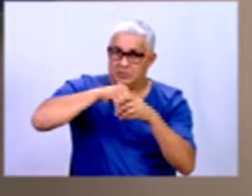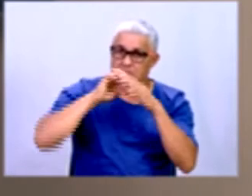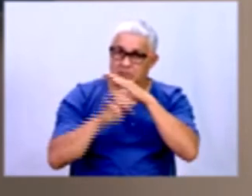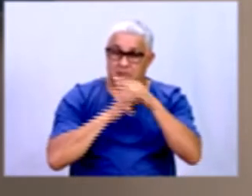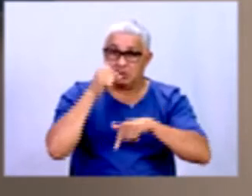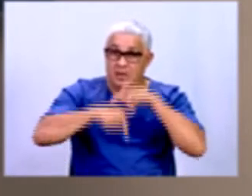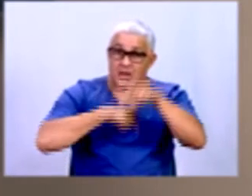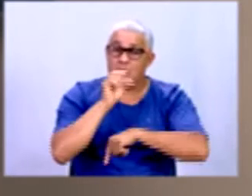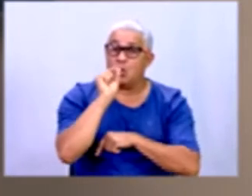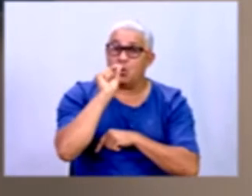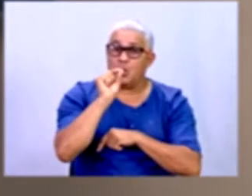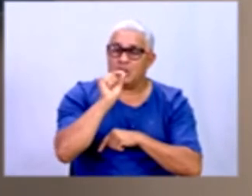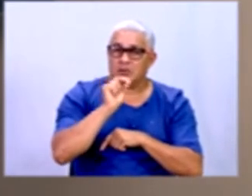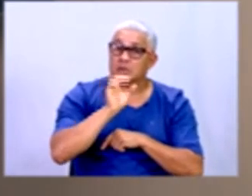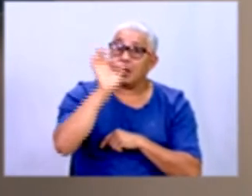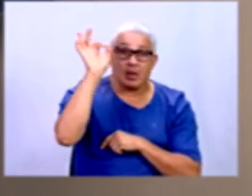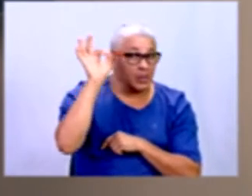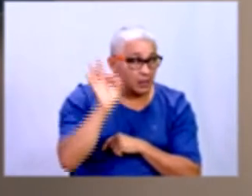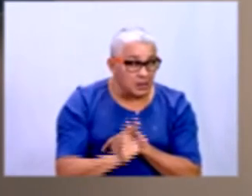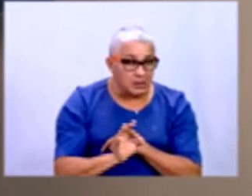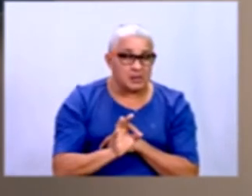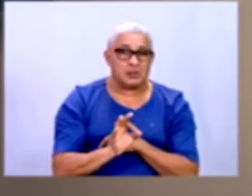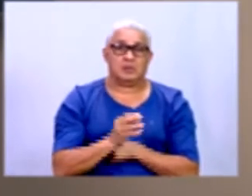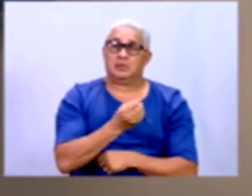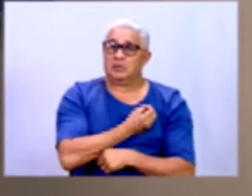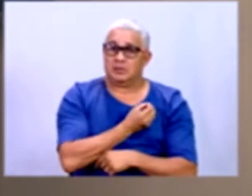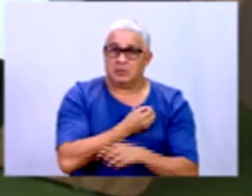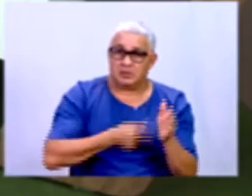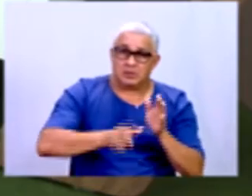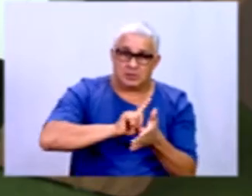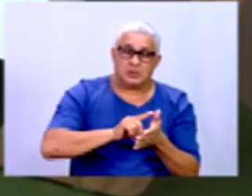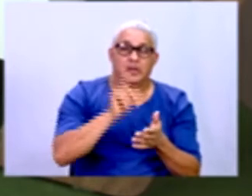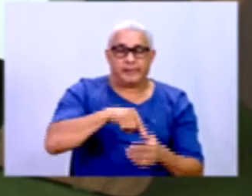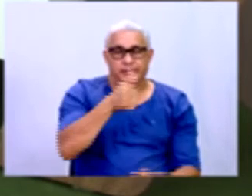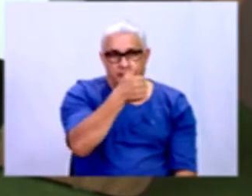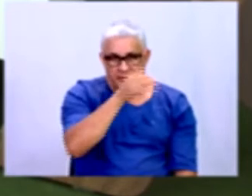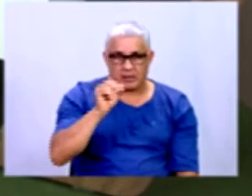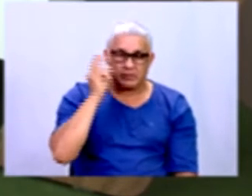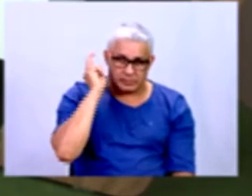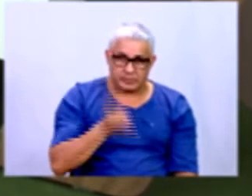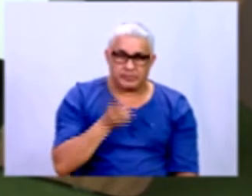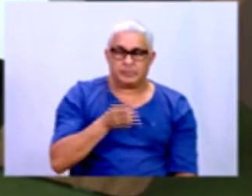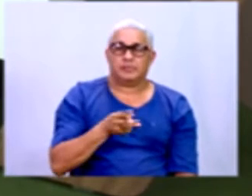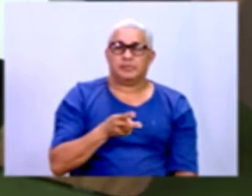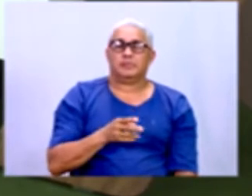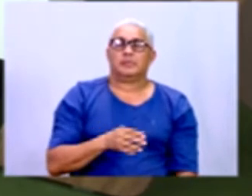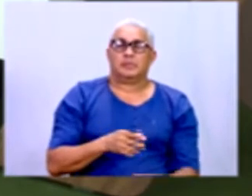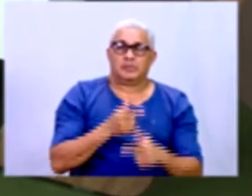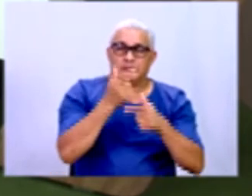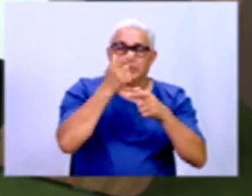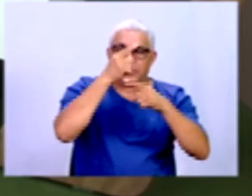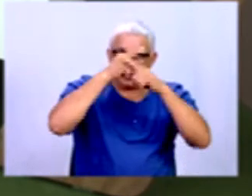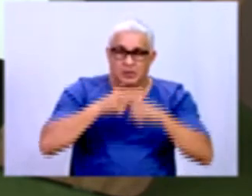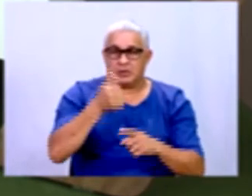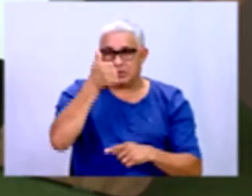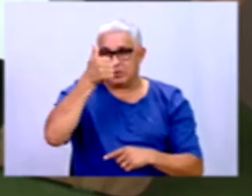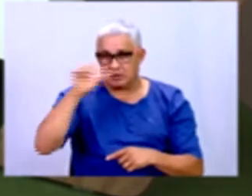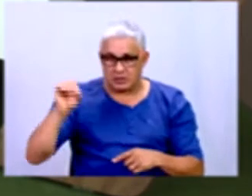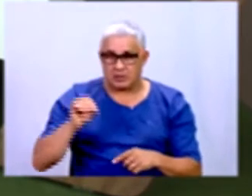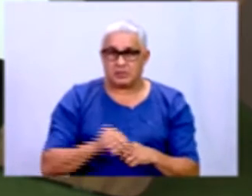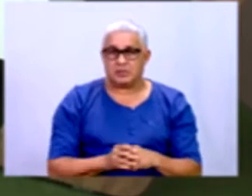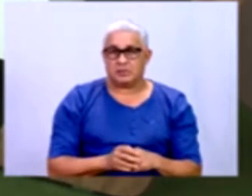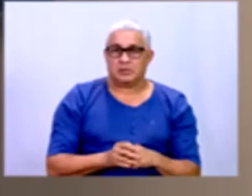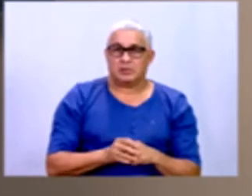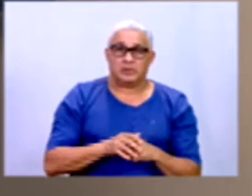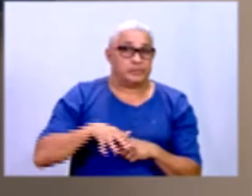trabalha bastante com o percentual, né? Que o número pré-definido dele é o 100. Então, a gente pega o coeficiente e multiplica por 100. Então, a